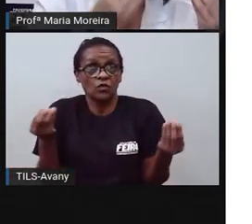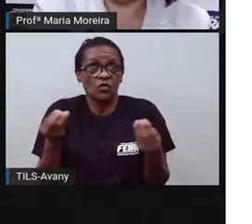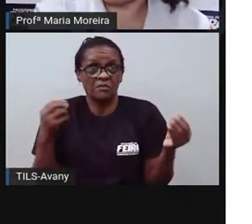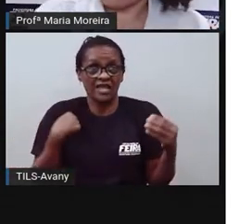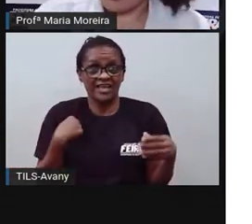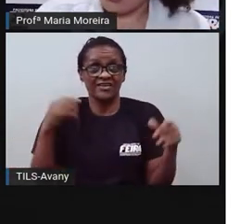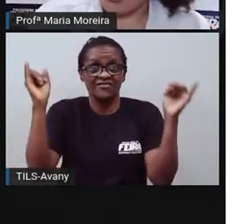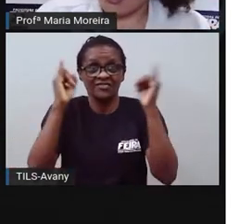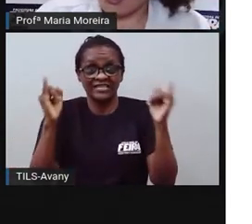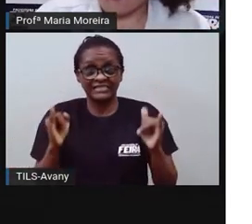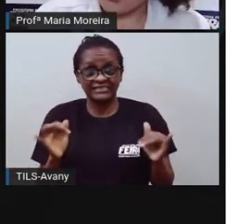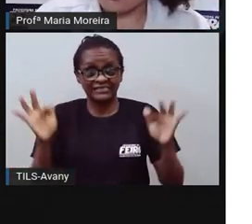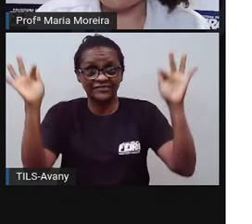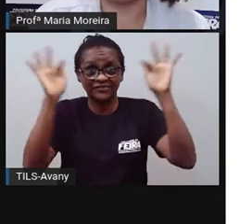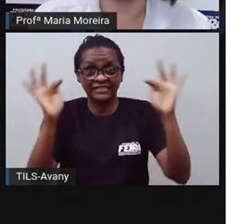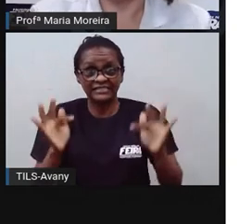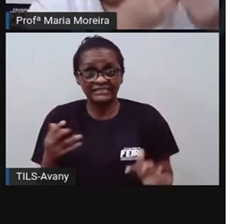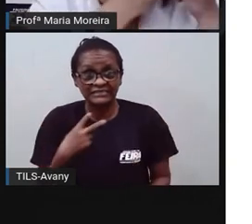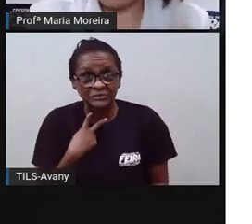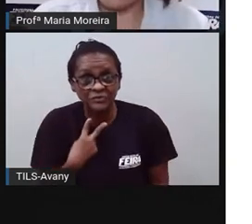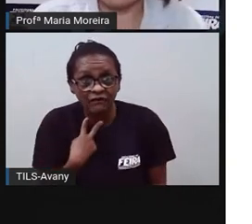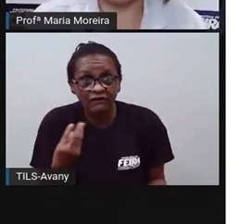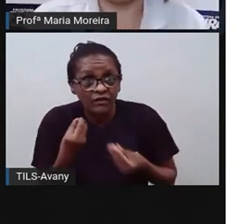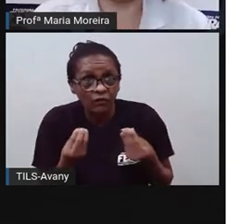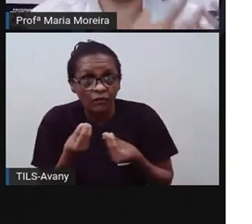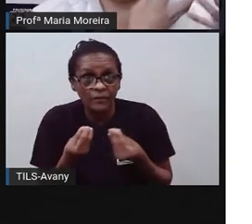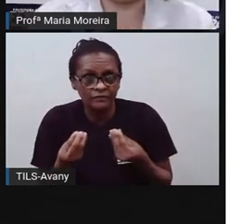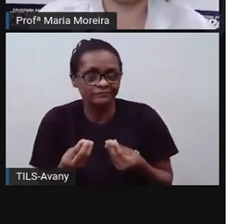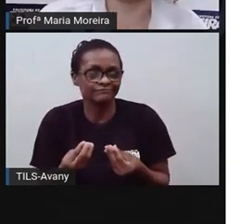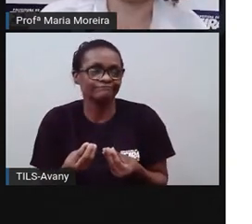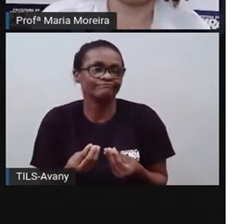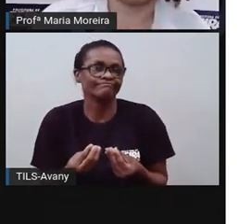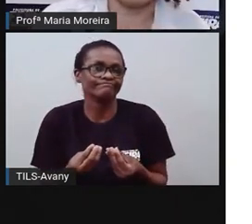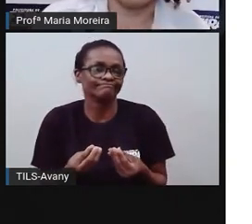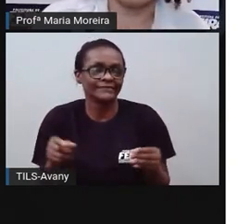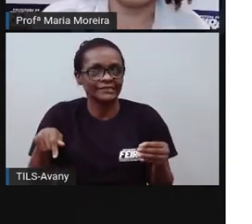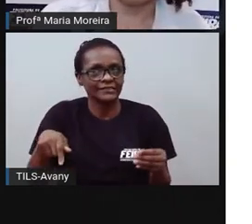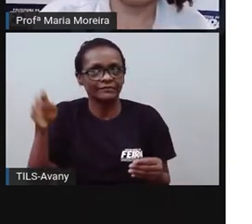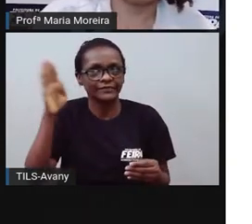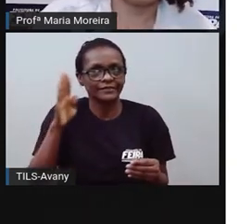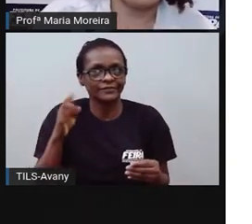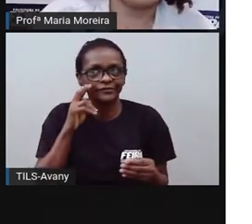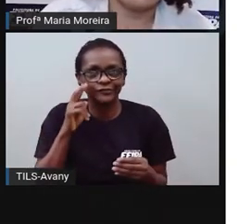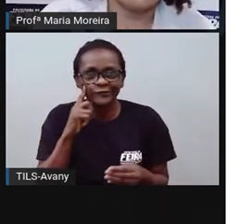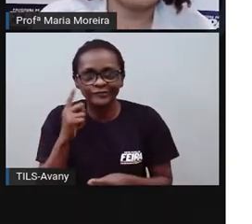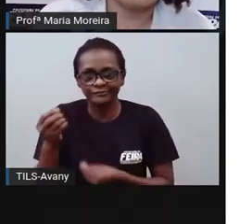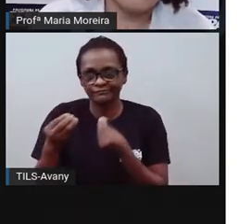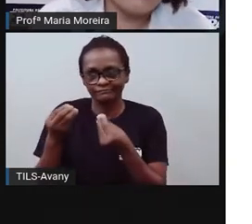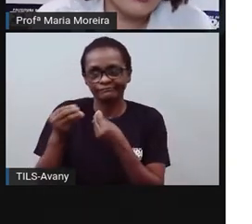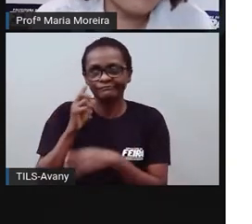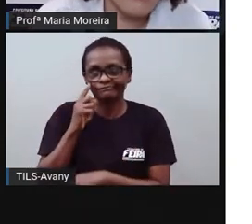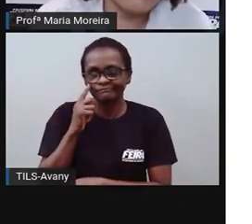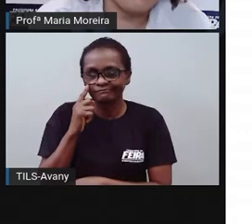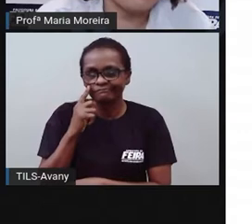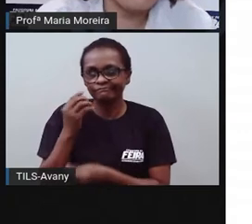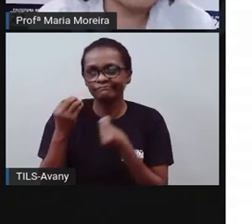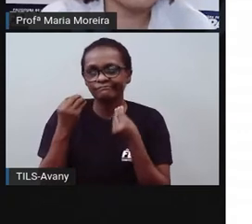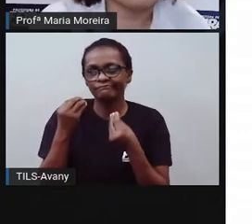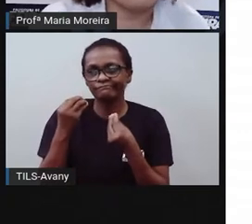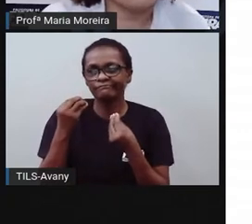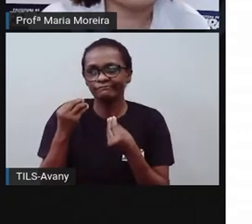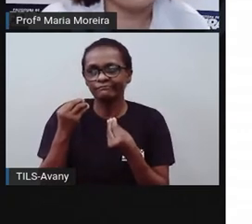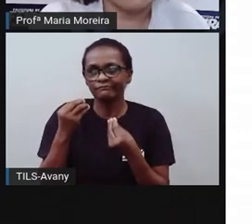de acordo com África do Sul, beleza, vamos tentar manter aqui, né? Essa religião, esse aspecto